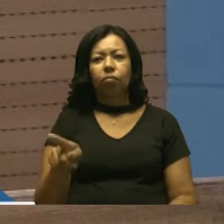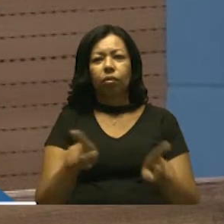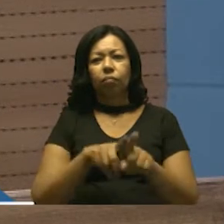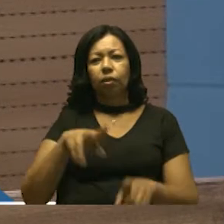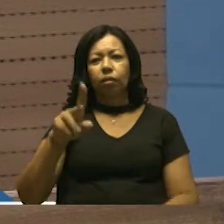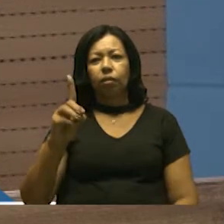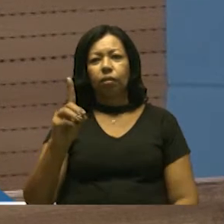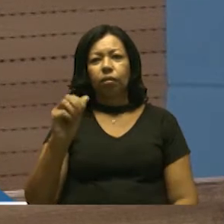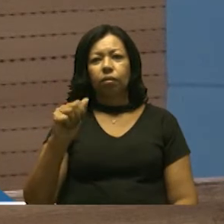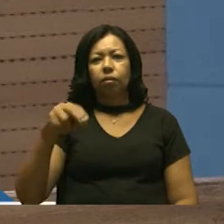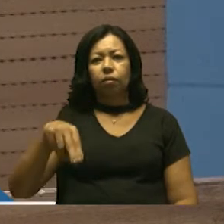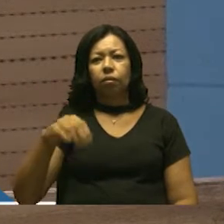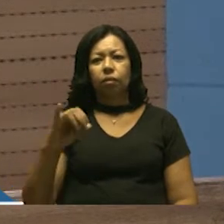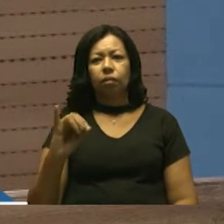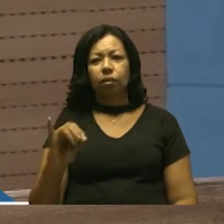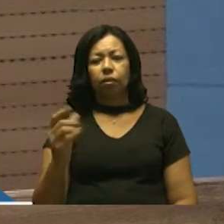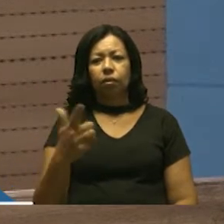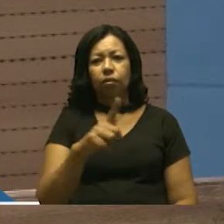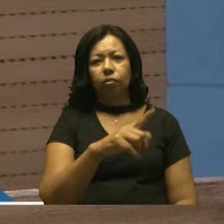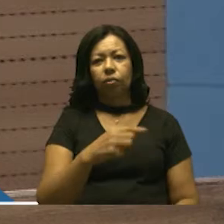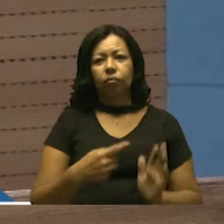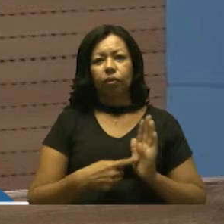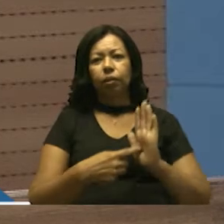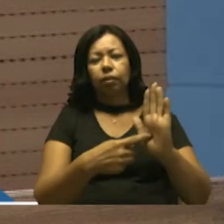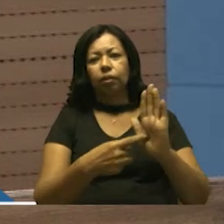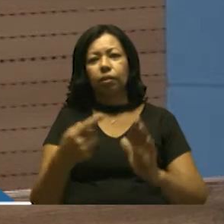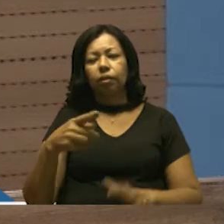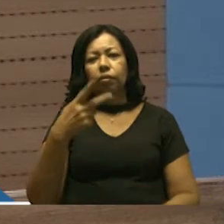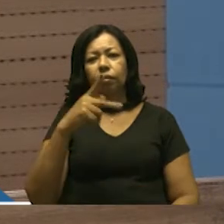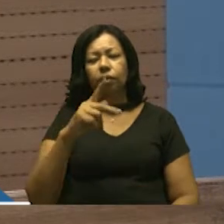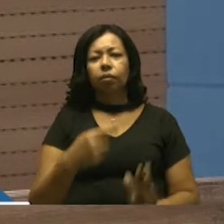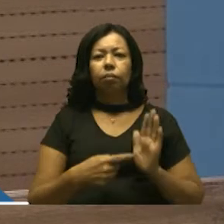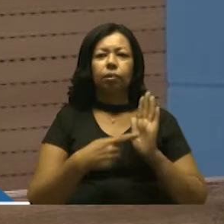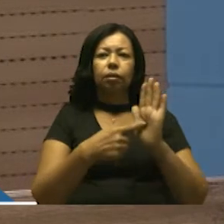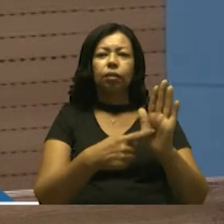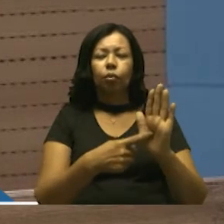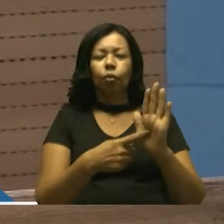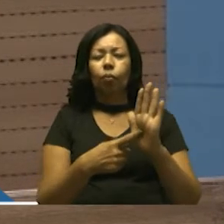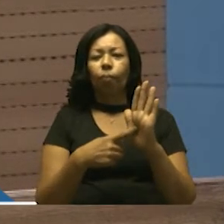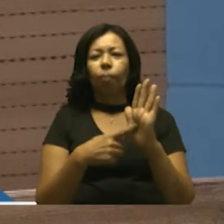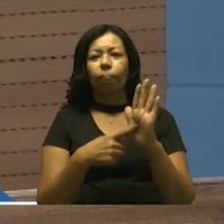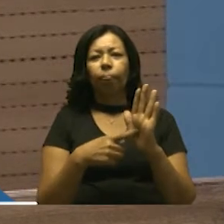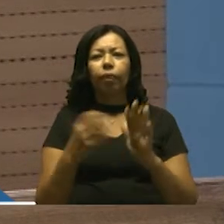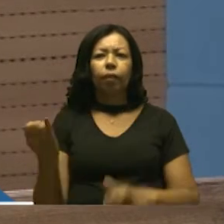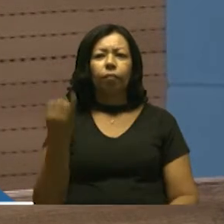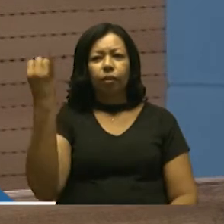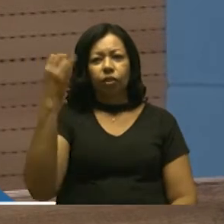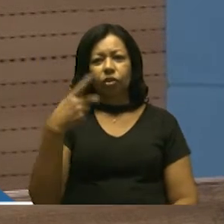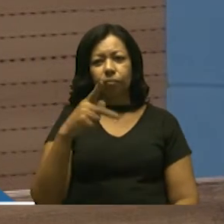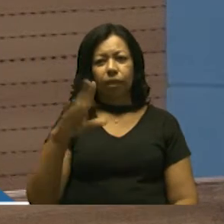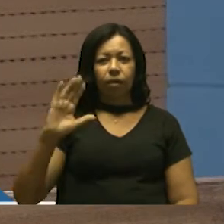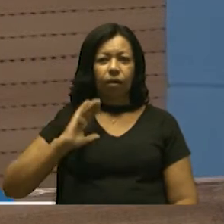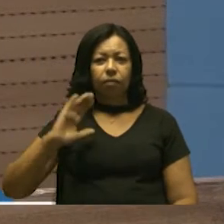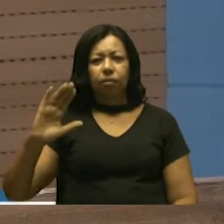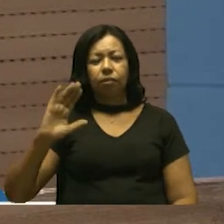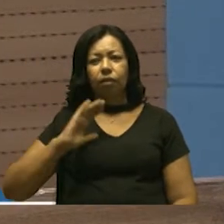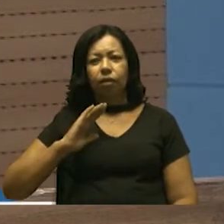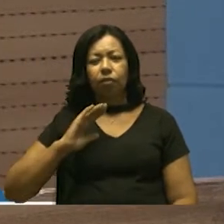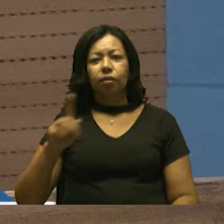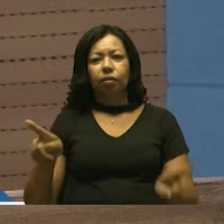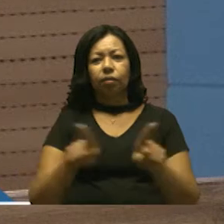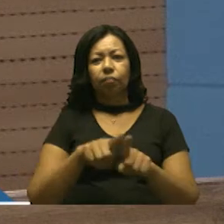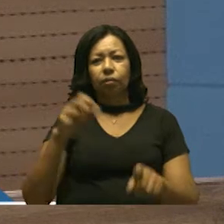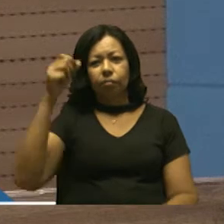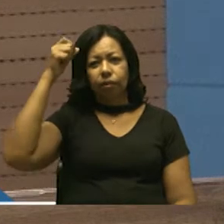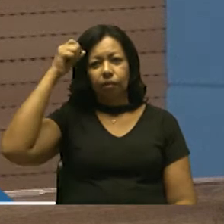muitos outros, ao qual foi apresentado aqui, a vossa excelência apresentou, de suma importância para a cidade e também